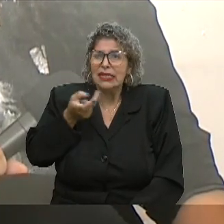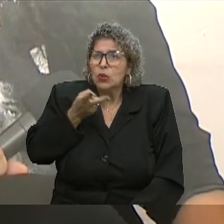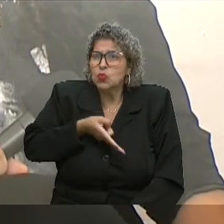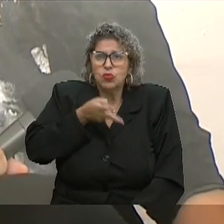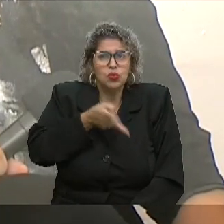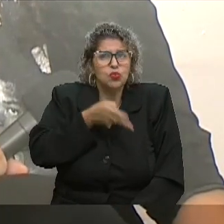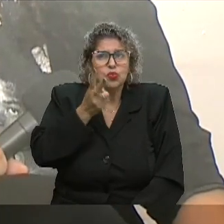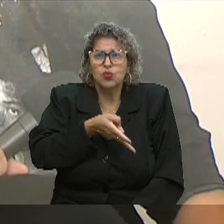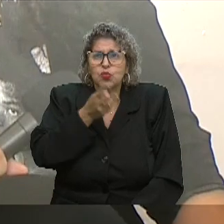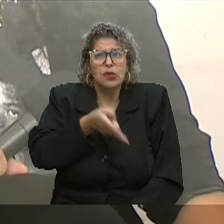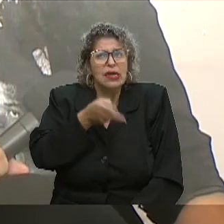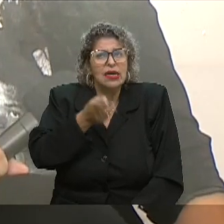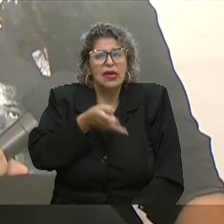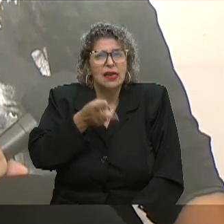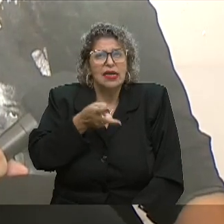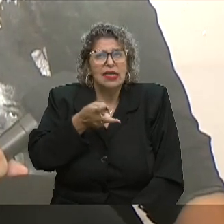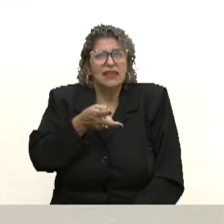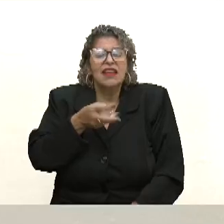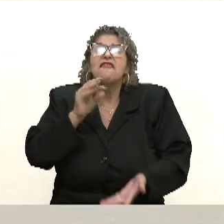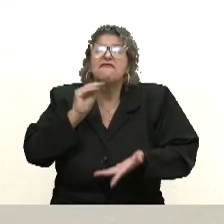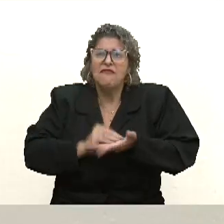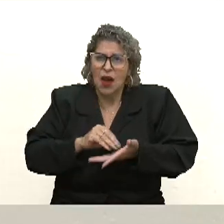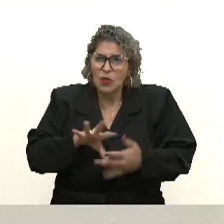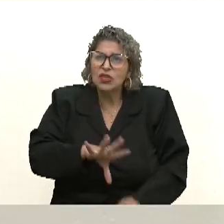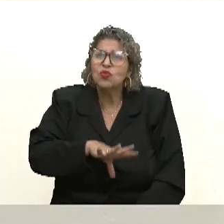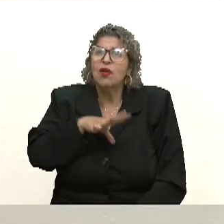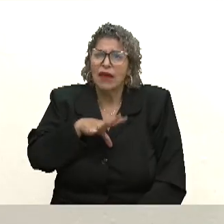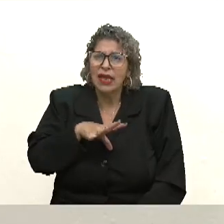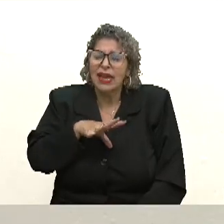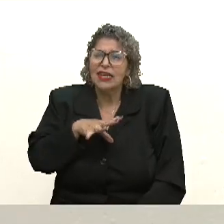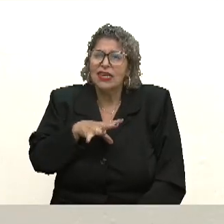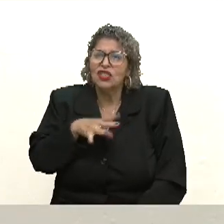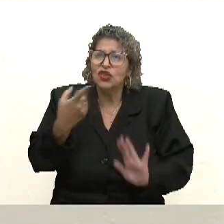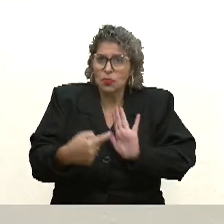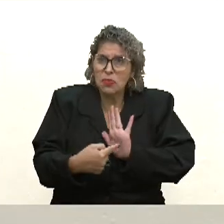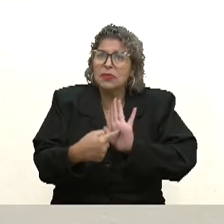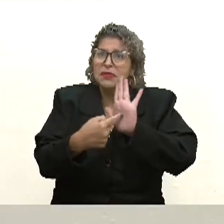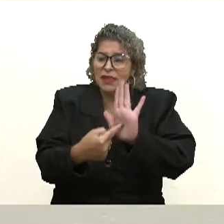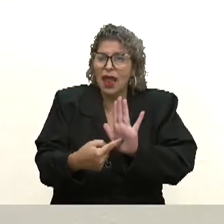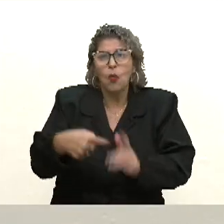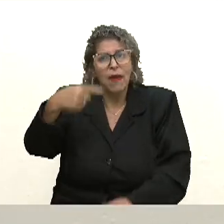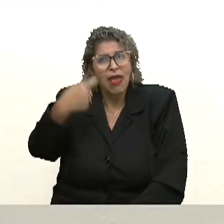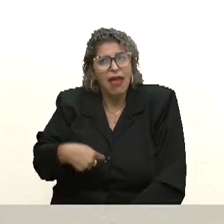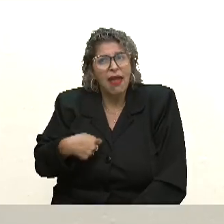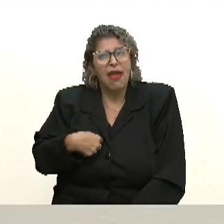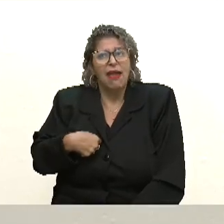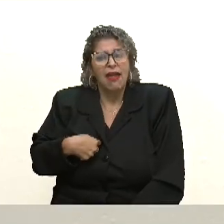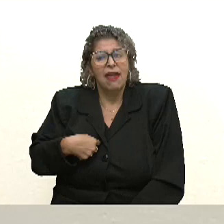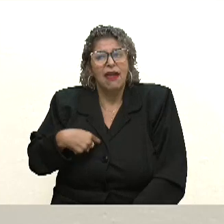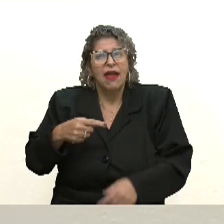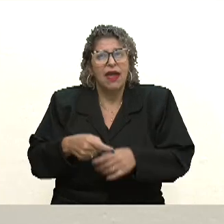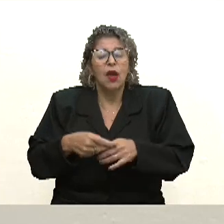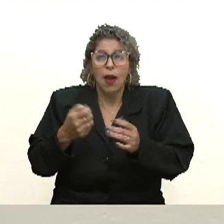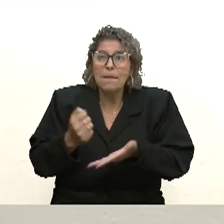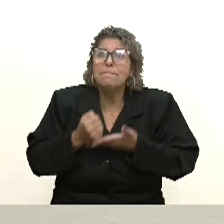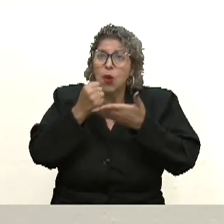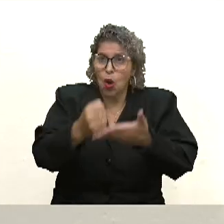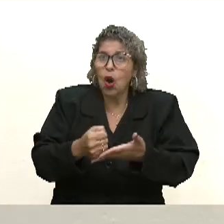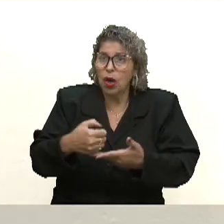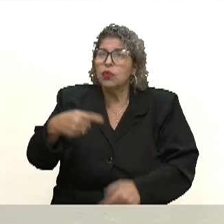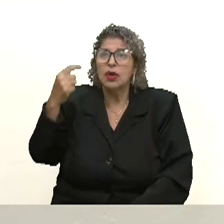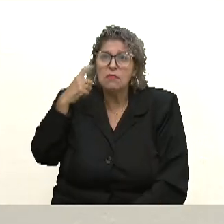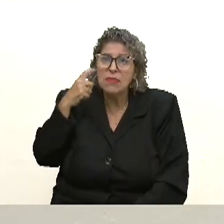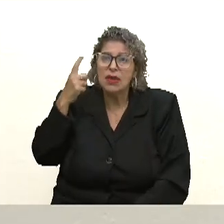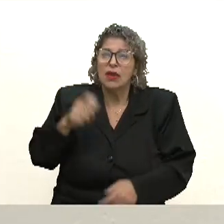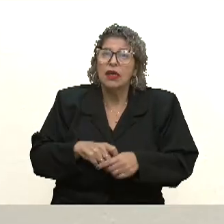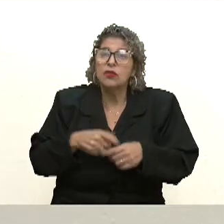pouco dessa falta de coragem de realmente se mostrar e dizer, olha, eu defendo essa causa, eu defendo essa causa e eu quero